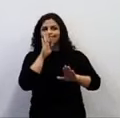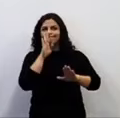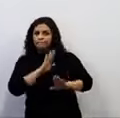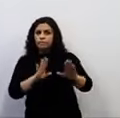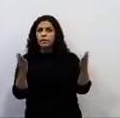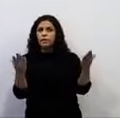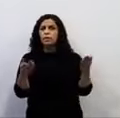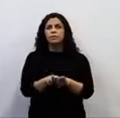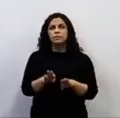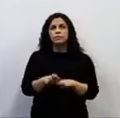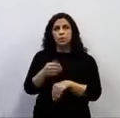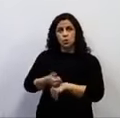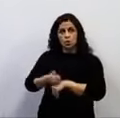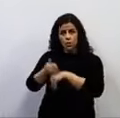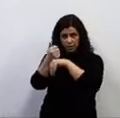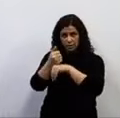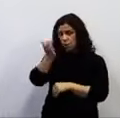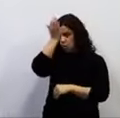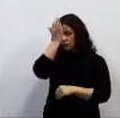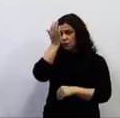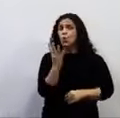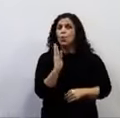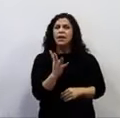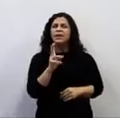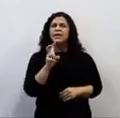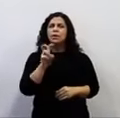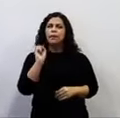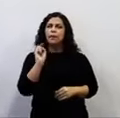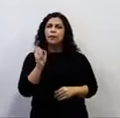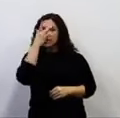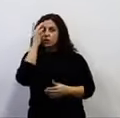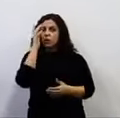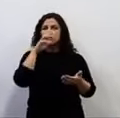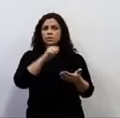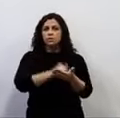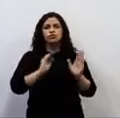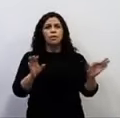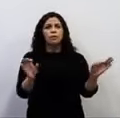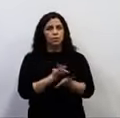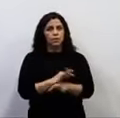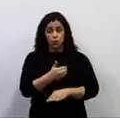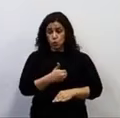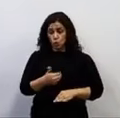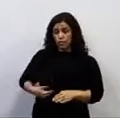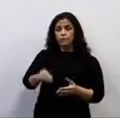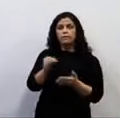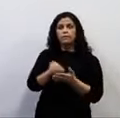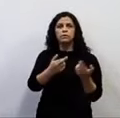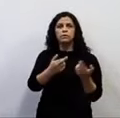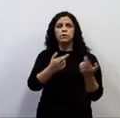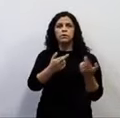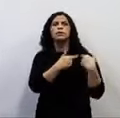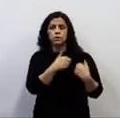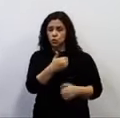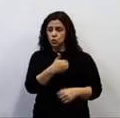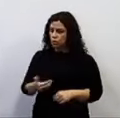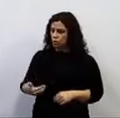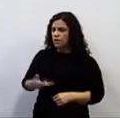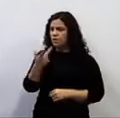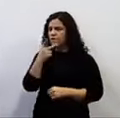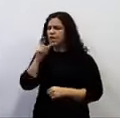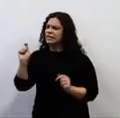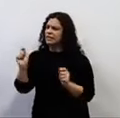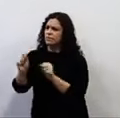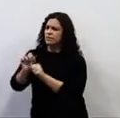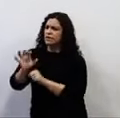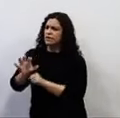agora 45 mil pessoas inscritas já nesse momento. Um governo irresponsável, um governo que fala uma coisa e faz outra. Eu vi